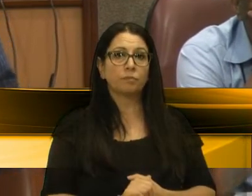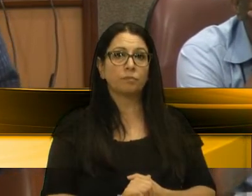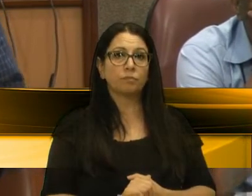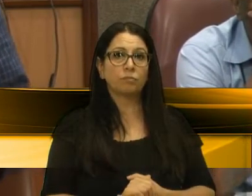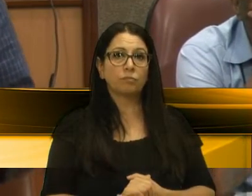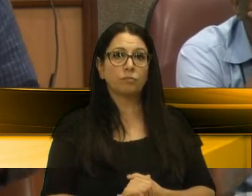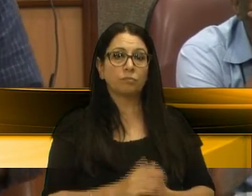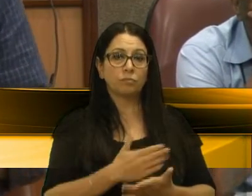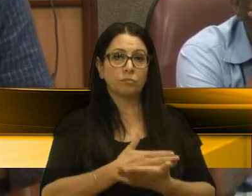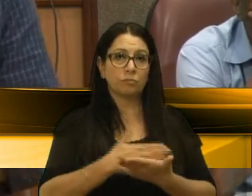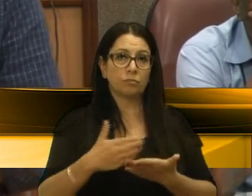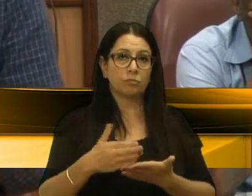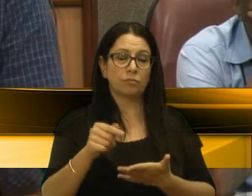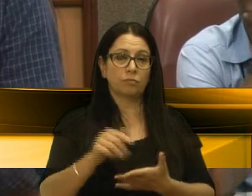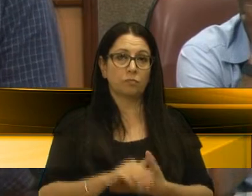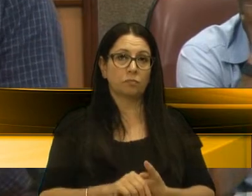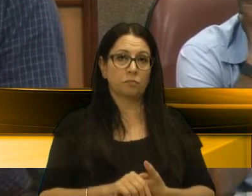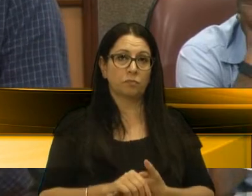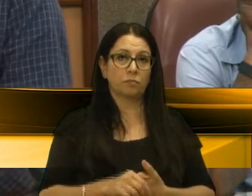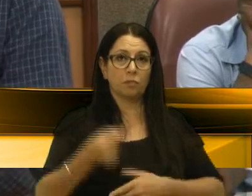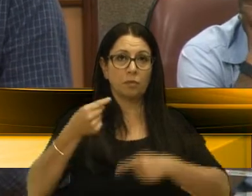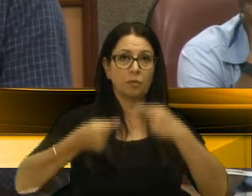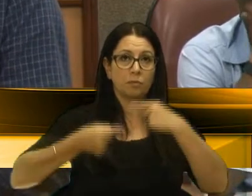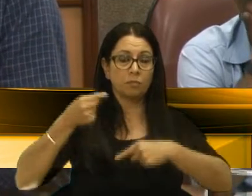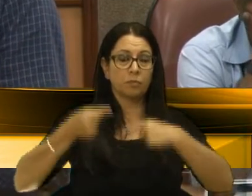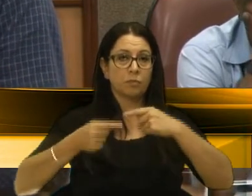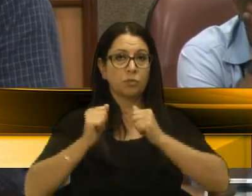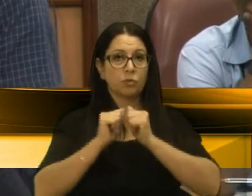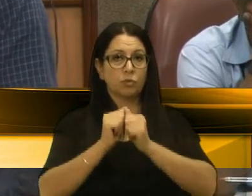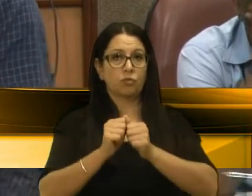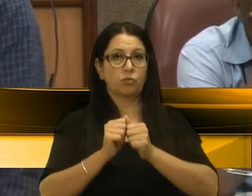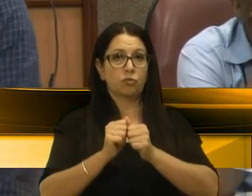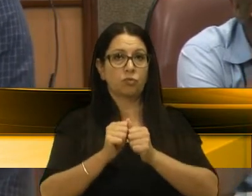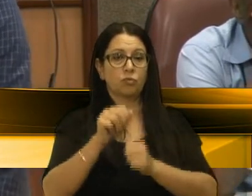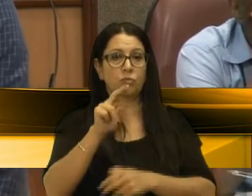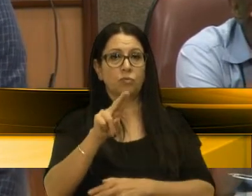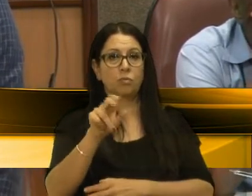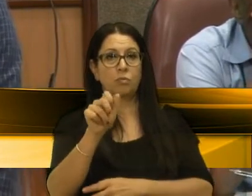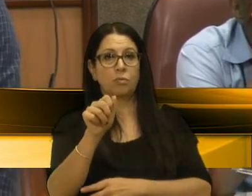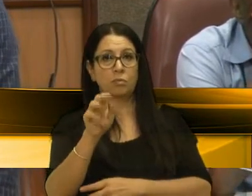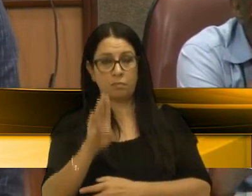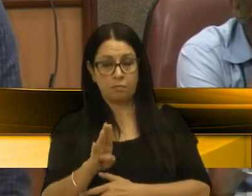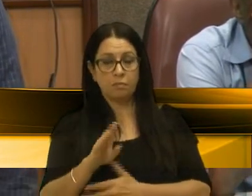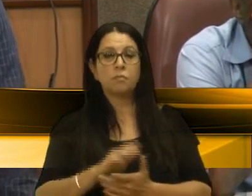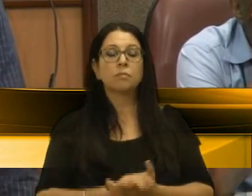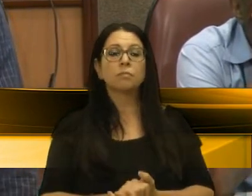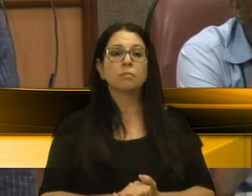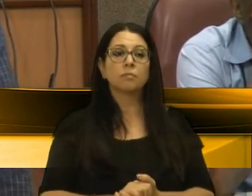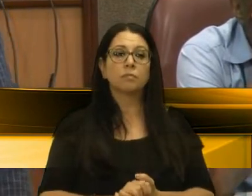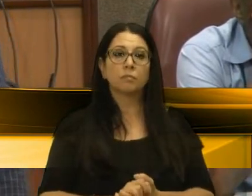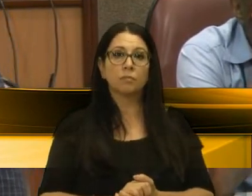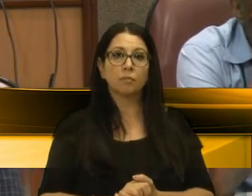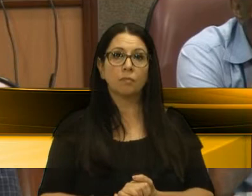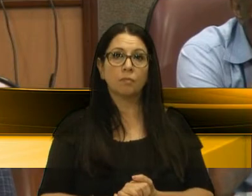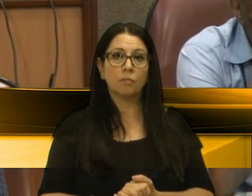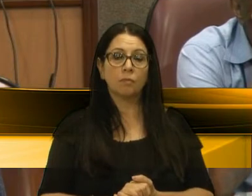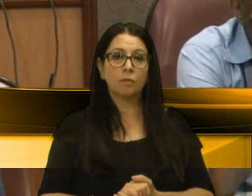iniciou aqui as discussões juntamente com a União de Associações de Bairros, para que nós